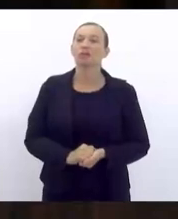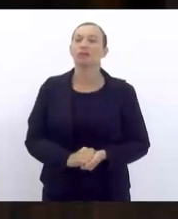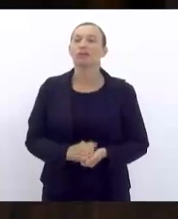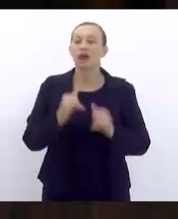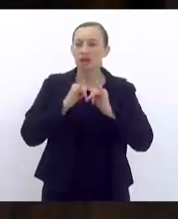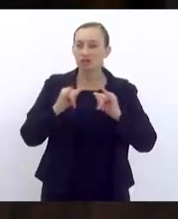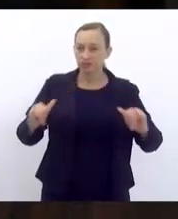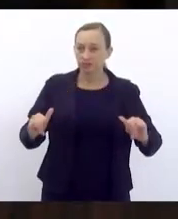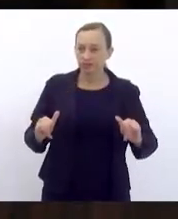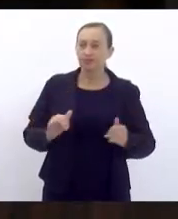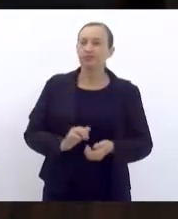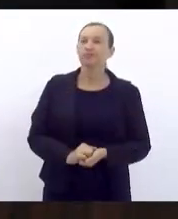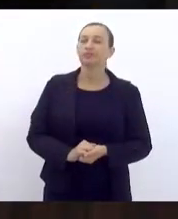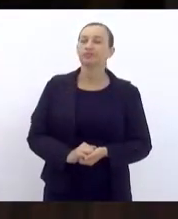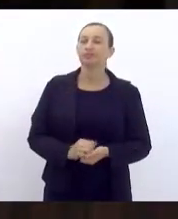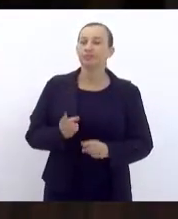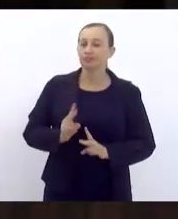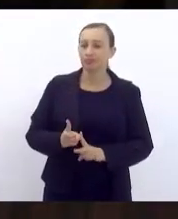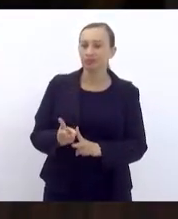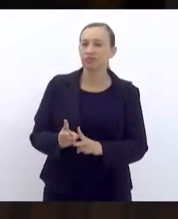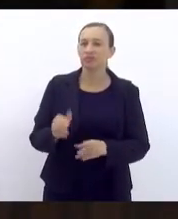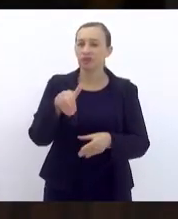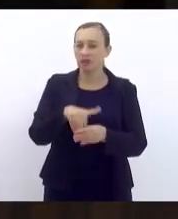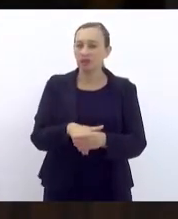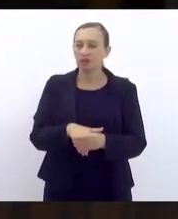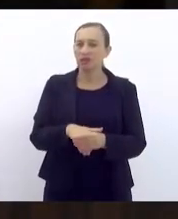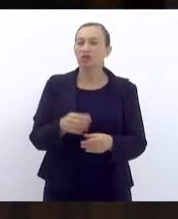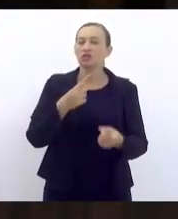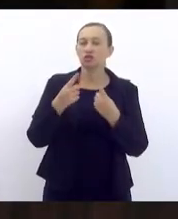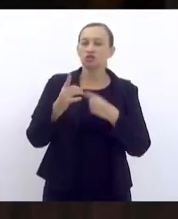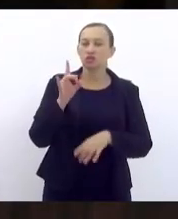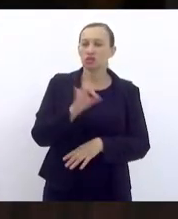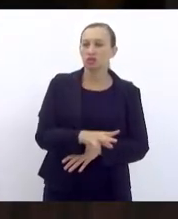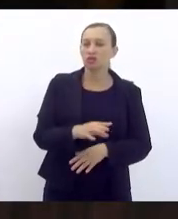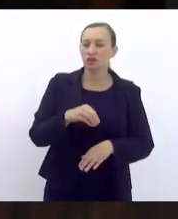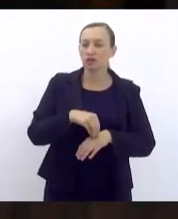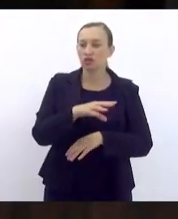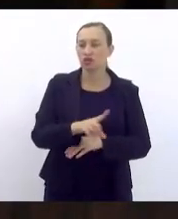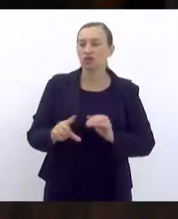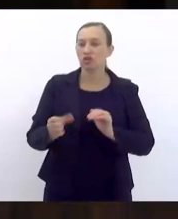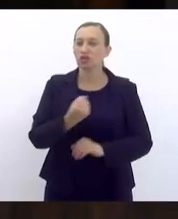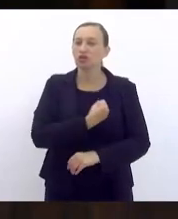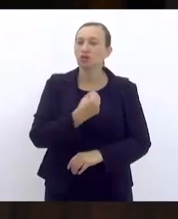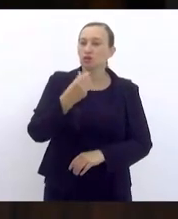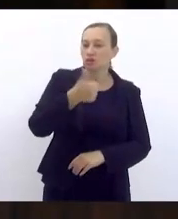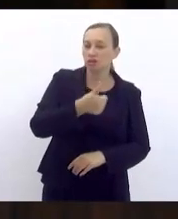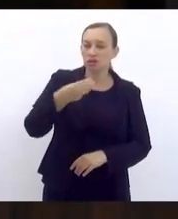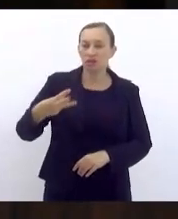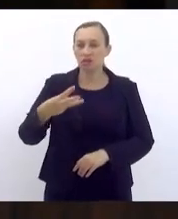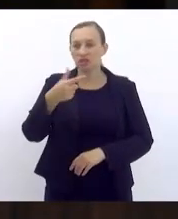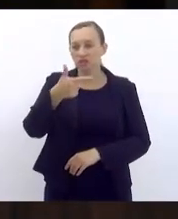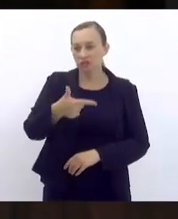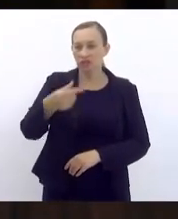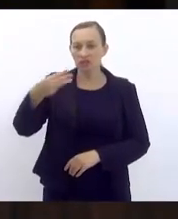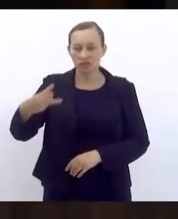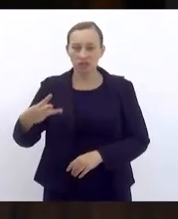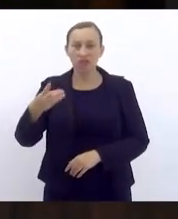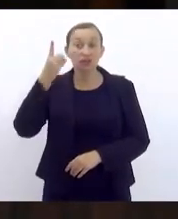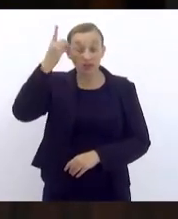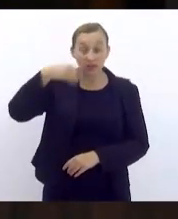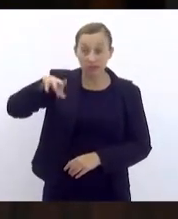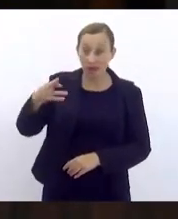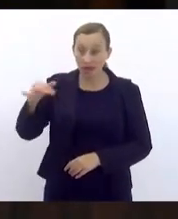Anuncio em continuação da votação, em discussão única, indicação legislativa número 13, de 23, de autoria deputada Marina,